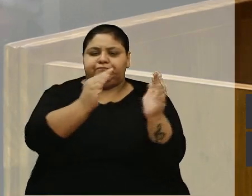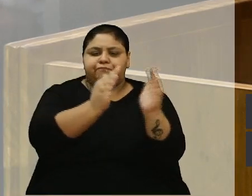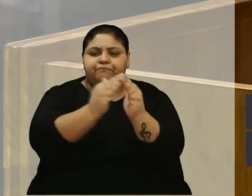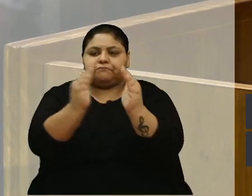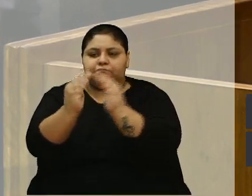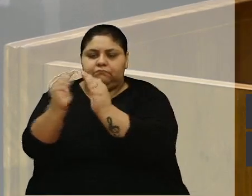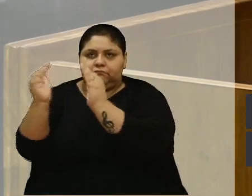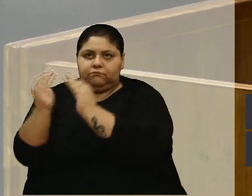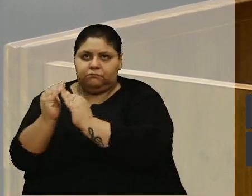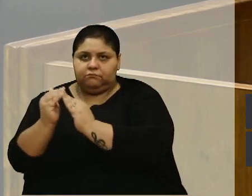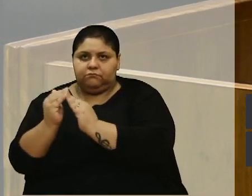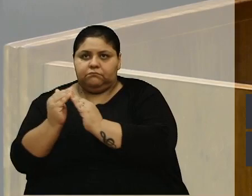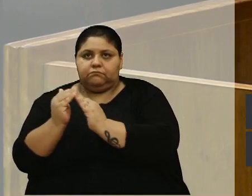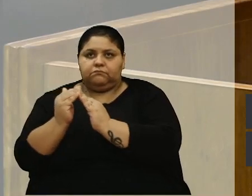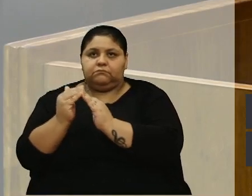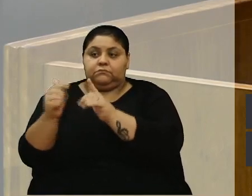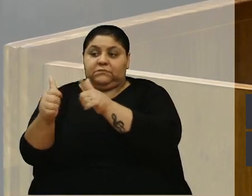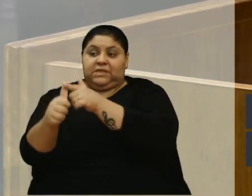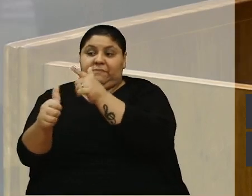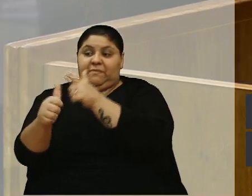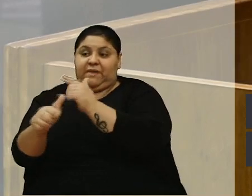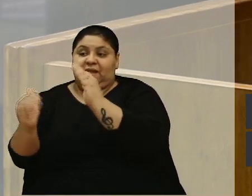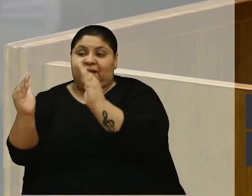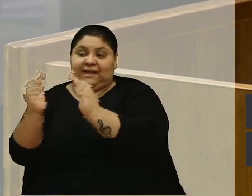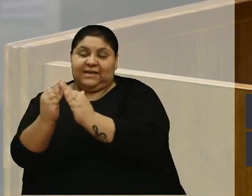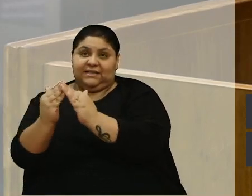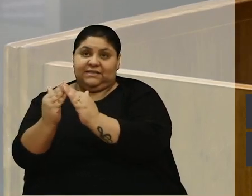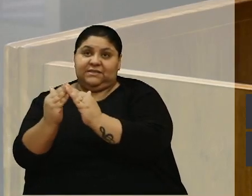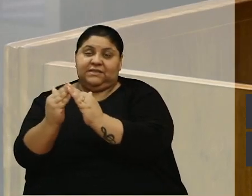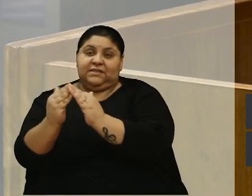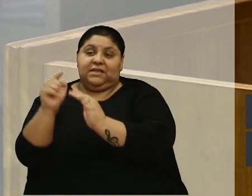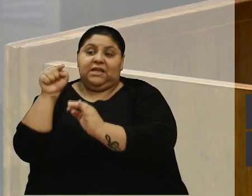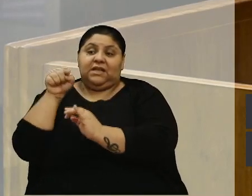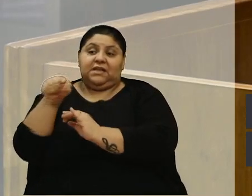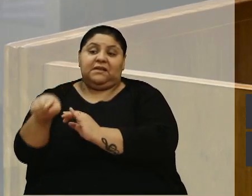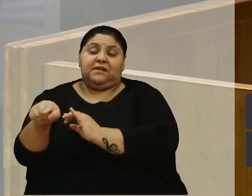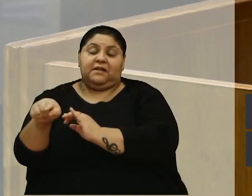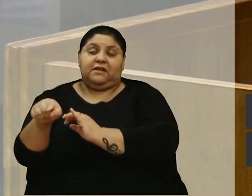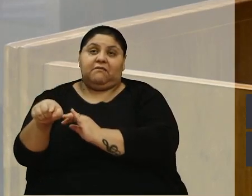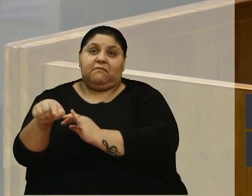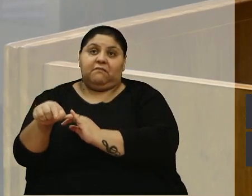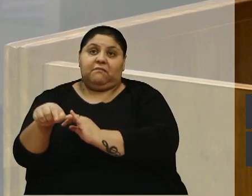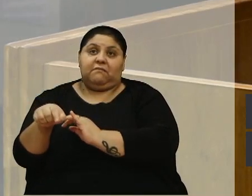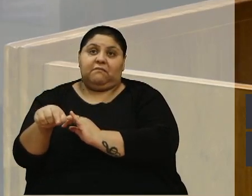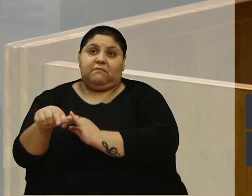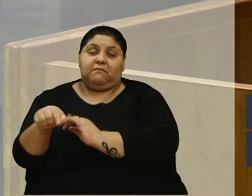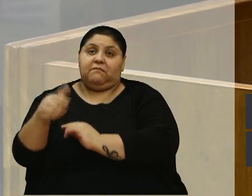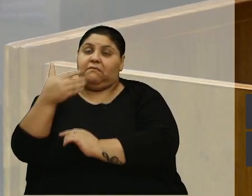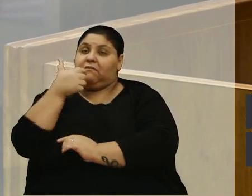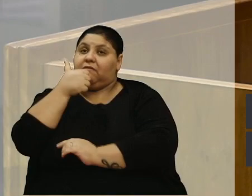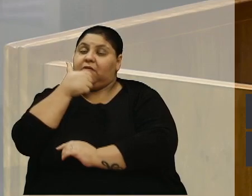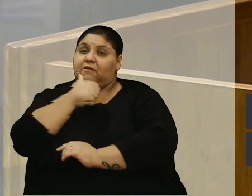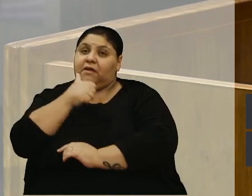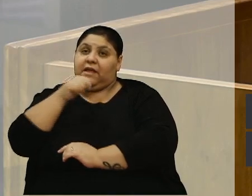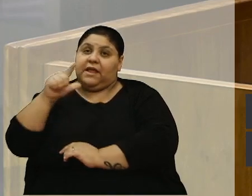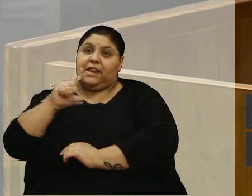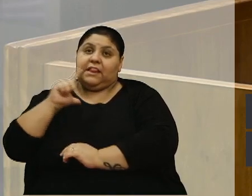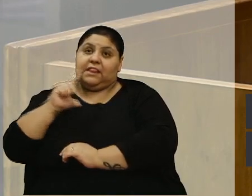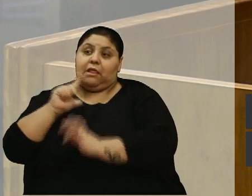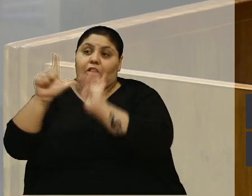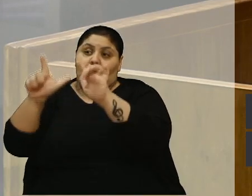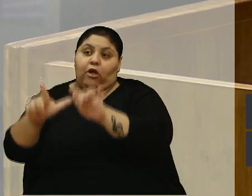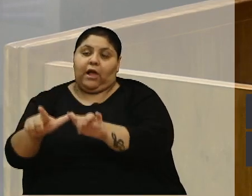aqui, especificamente, é da primeira casa. Essa senhora, ela é também, ela tem um salão na sua casa.